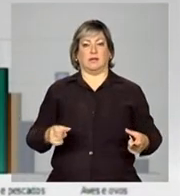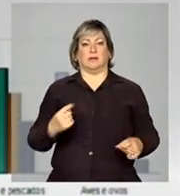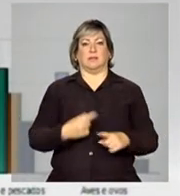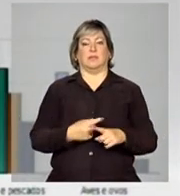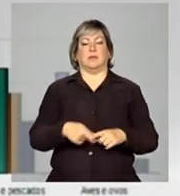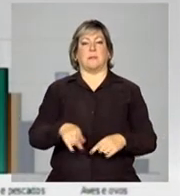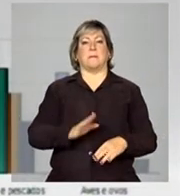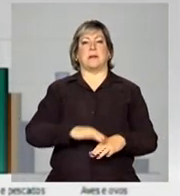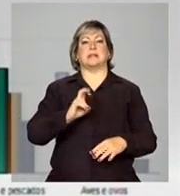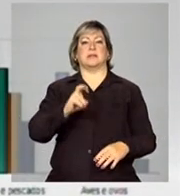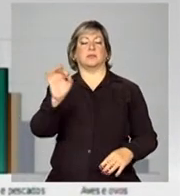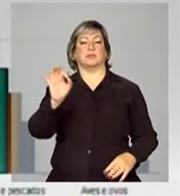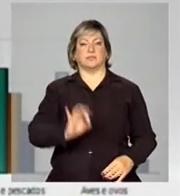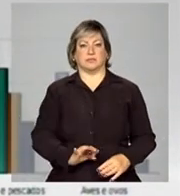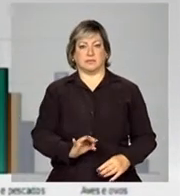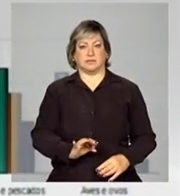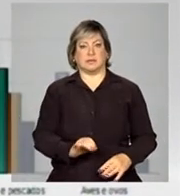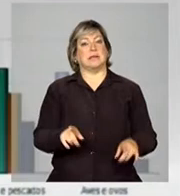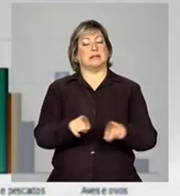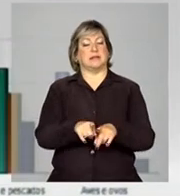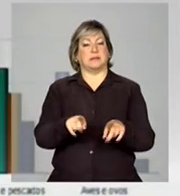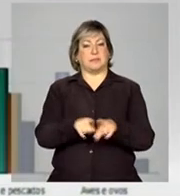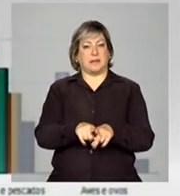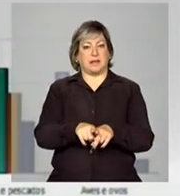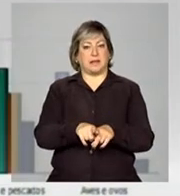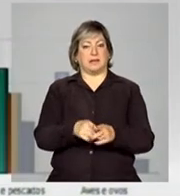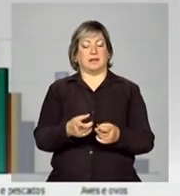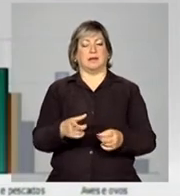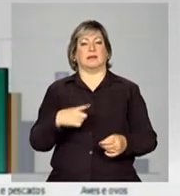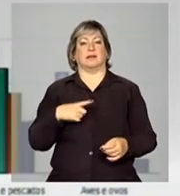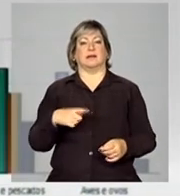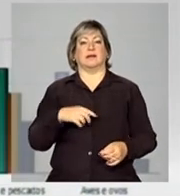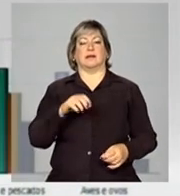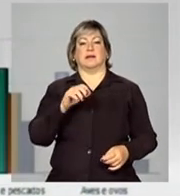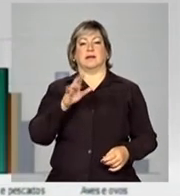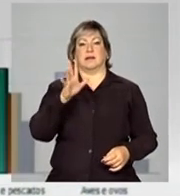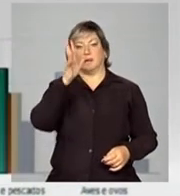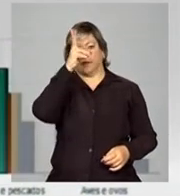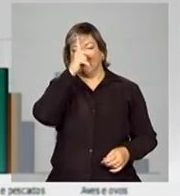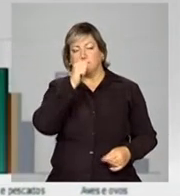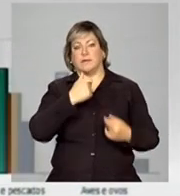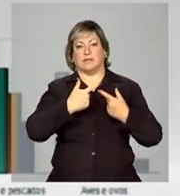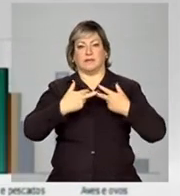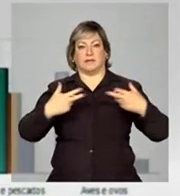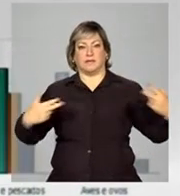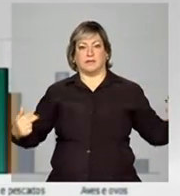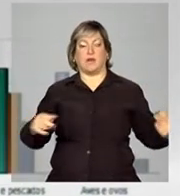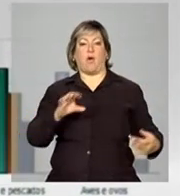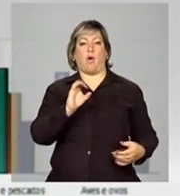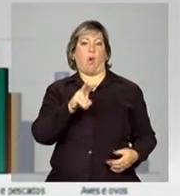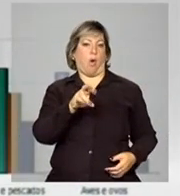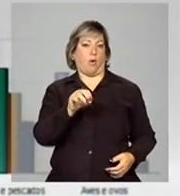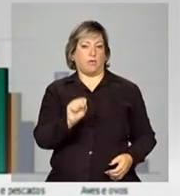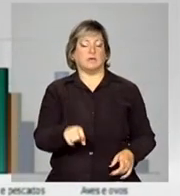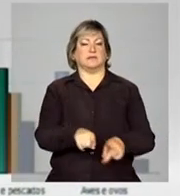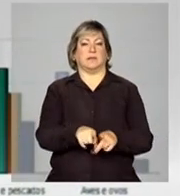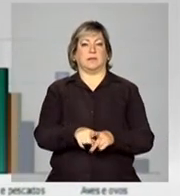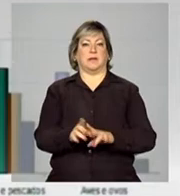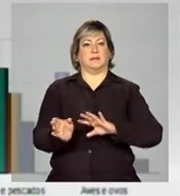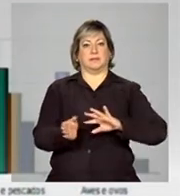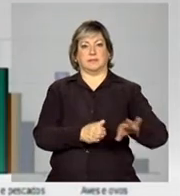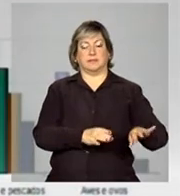ela é mais de 5%. E também uma participação razoável de aves e ovos. E no slide seguinte,